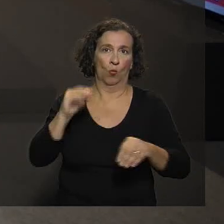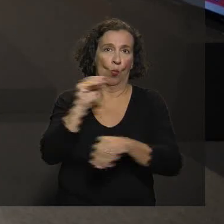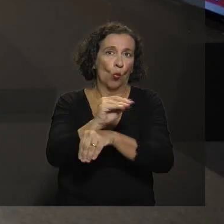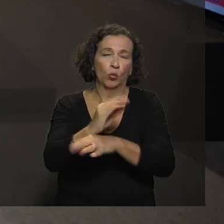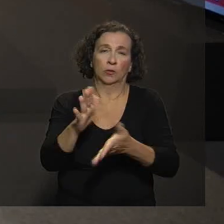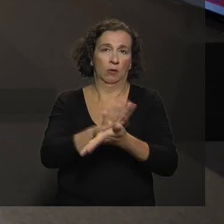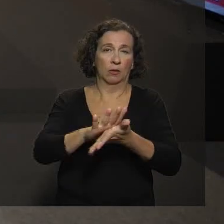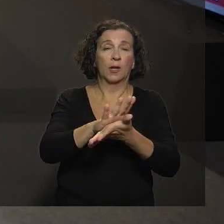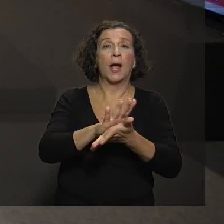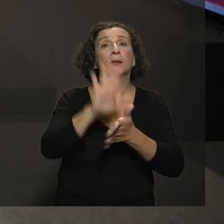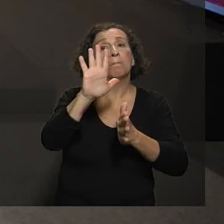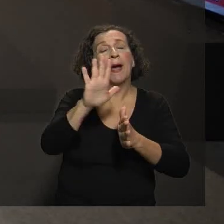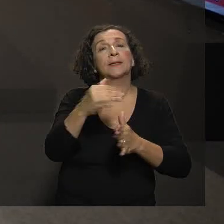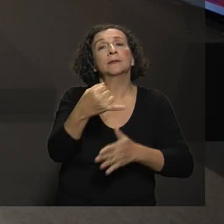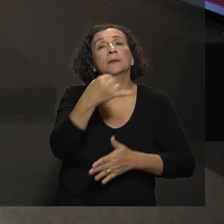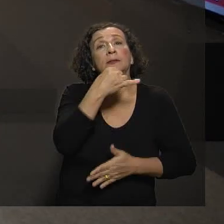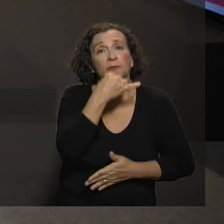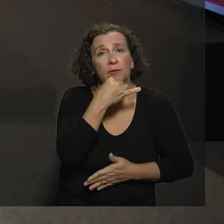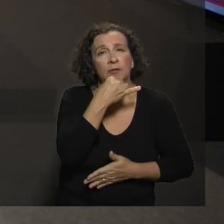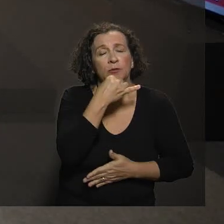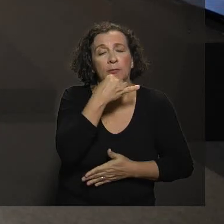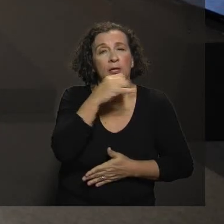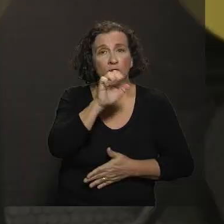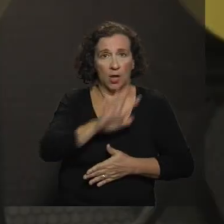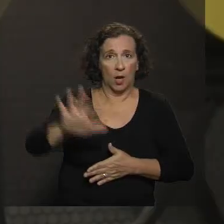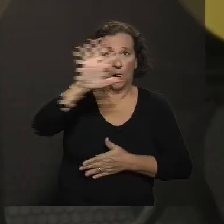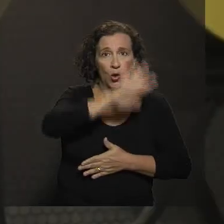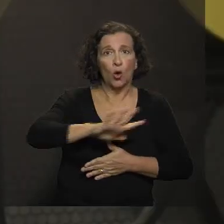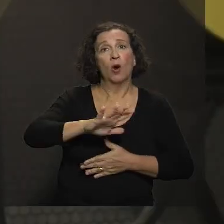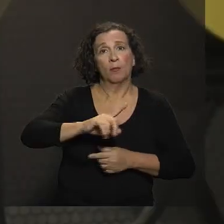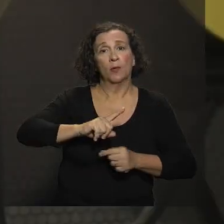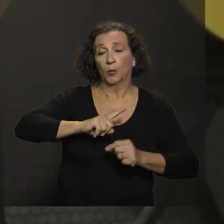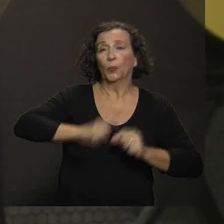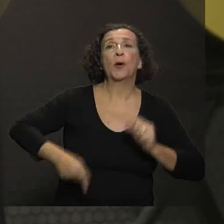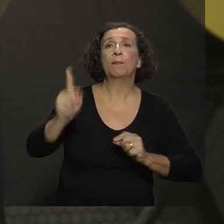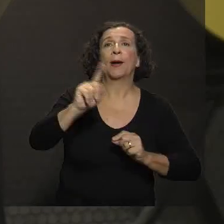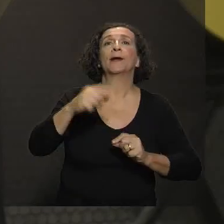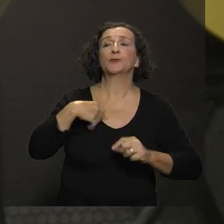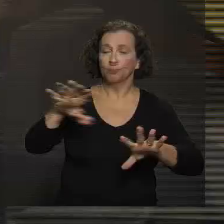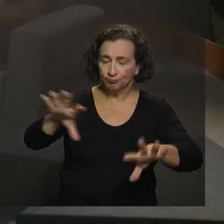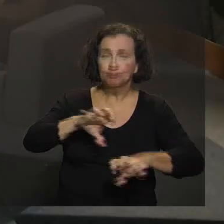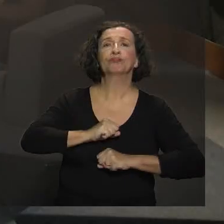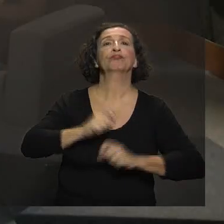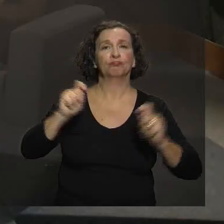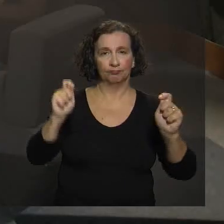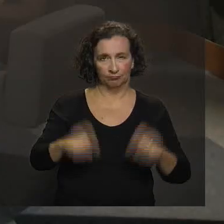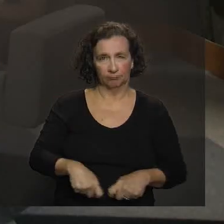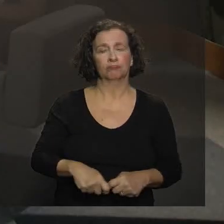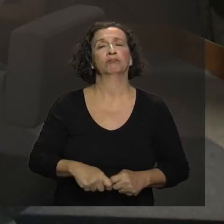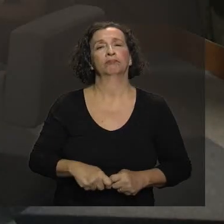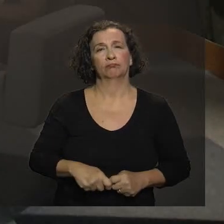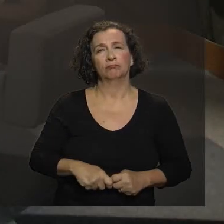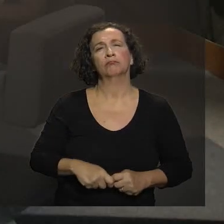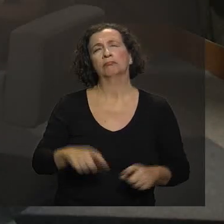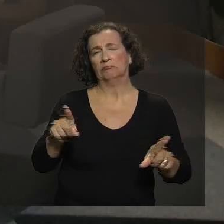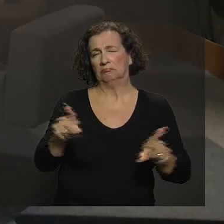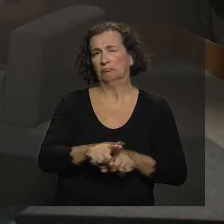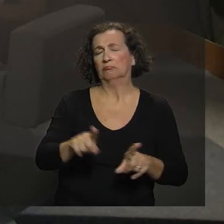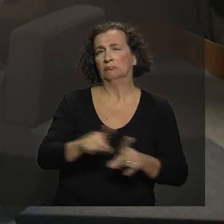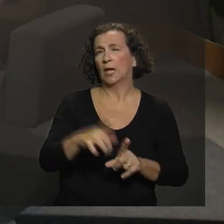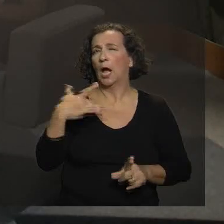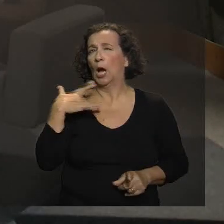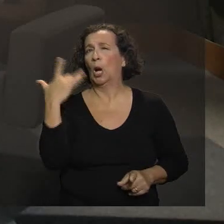nos outros países. Mas, infelizmente, só isso não impede a ocorrência da doença. E também, eu acho que,